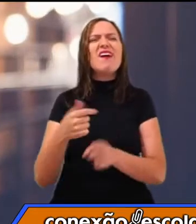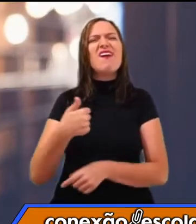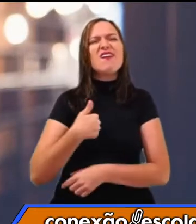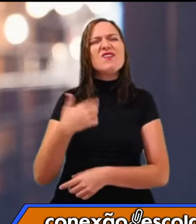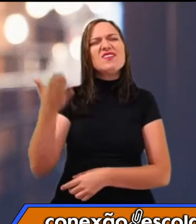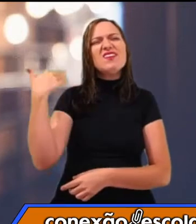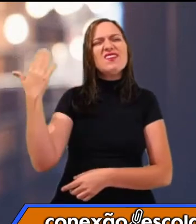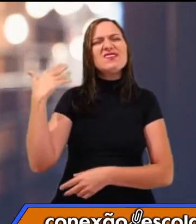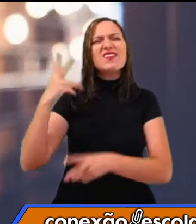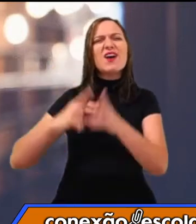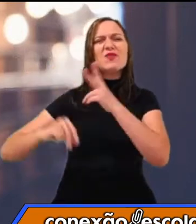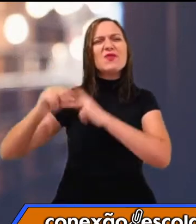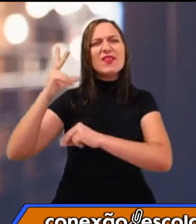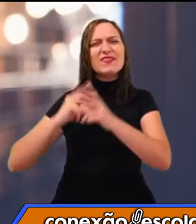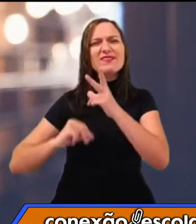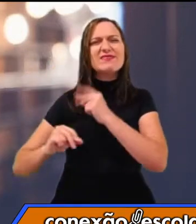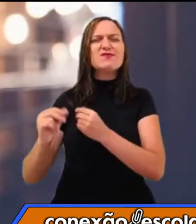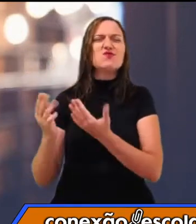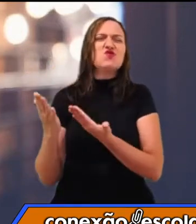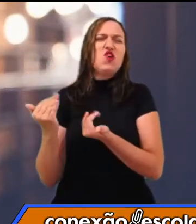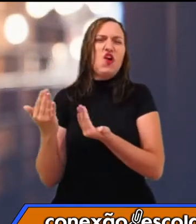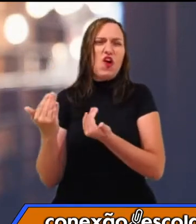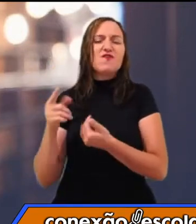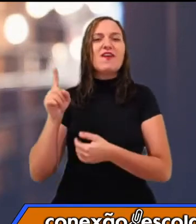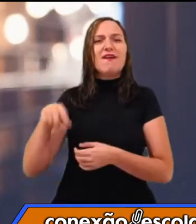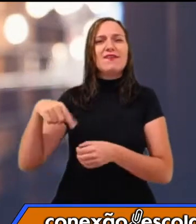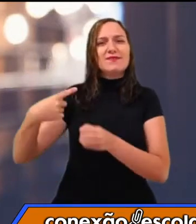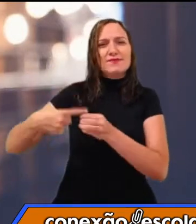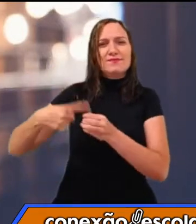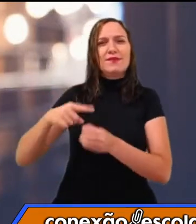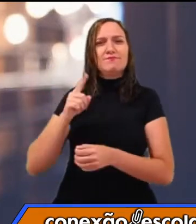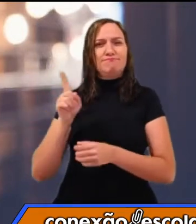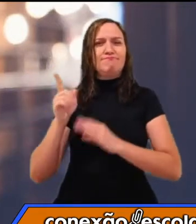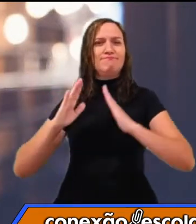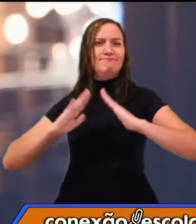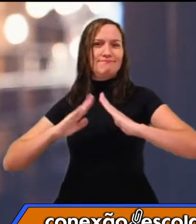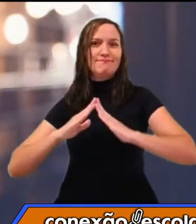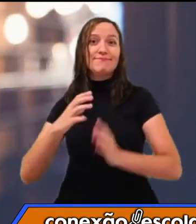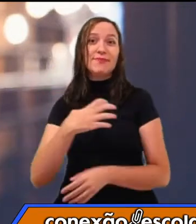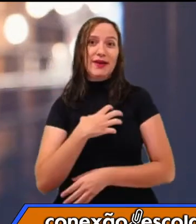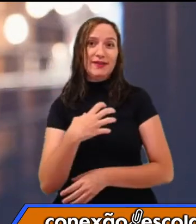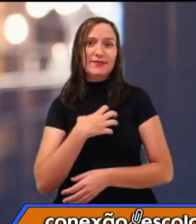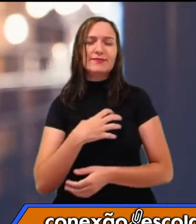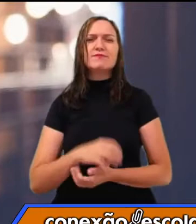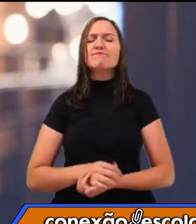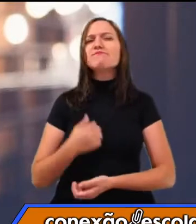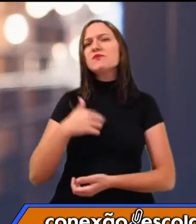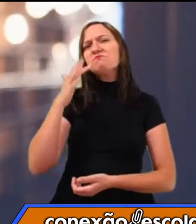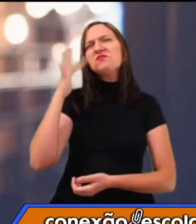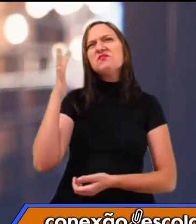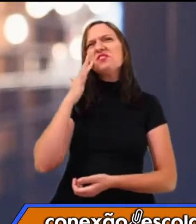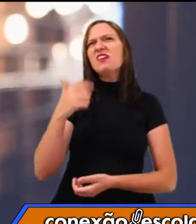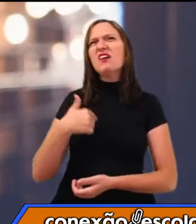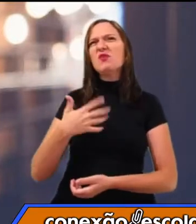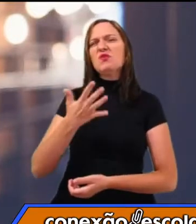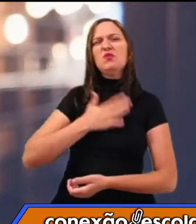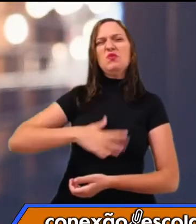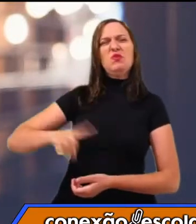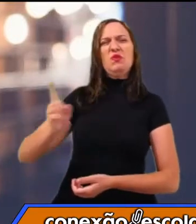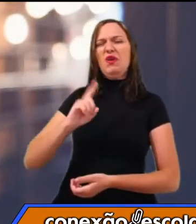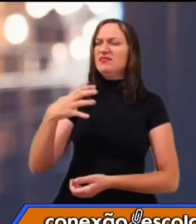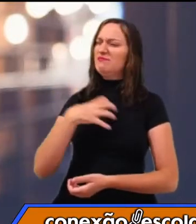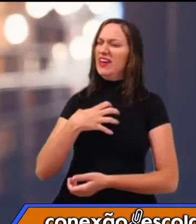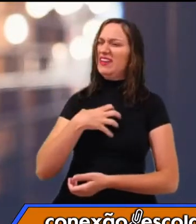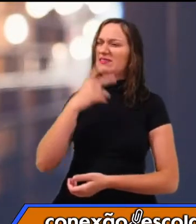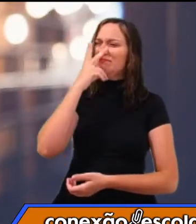e no início da juventude na minha cidade, na Bahia, eu sempre pensava que eu não gostava de lá, Daquela cidade,